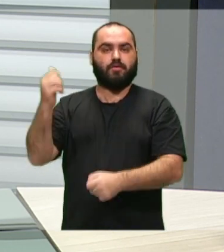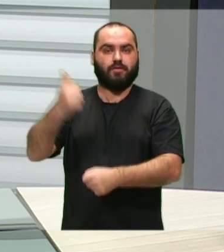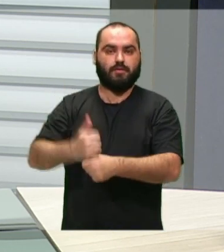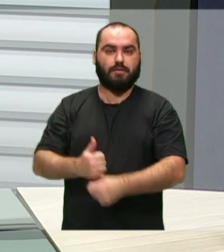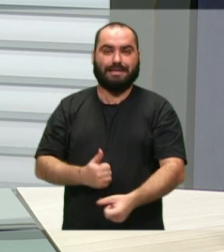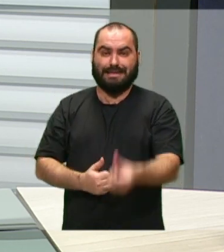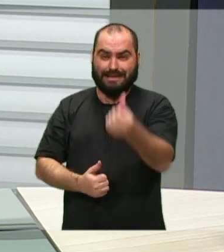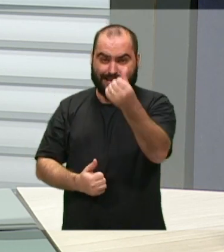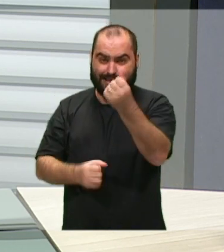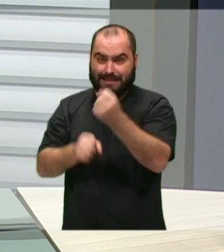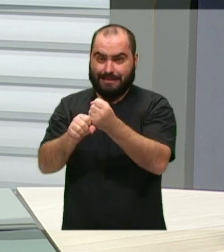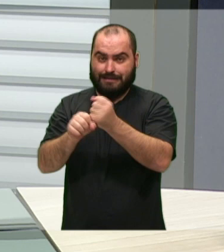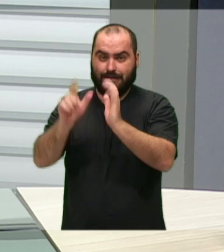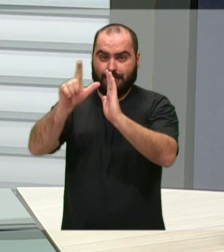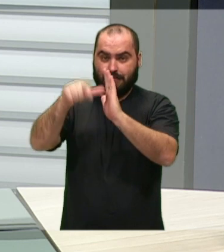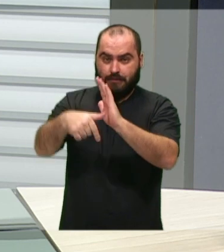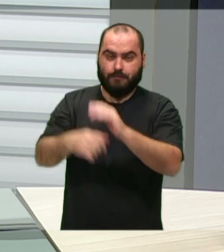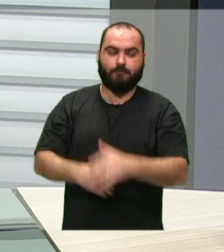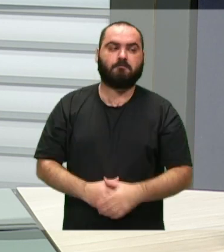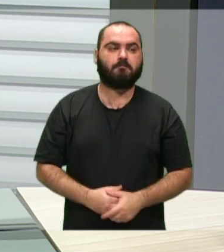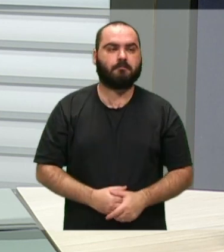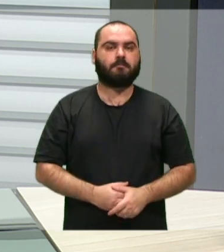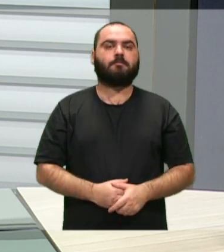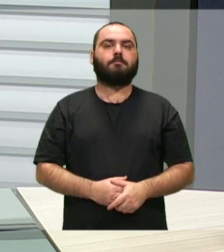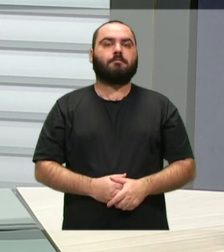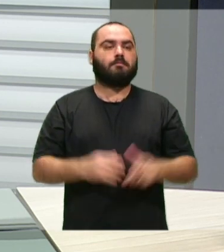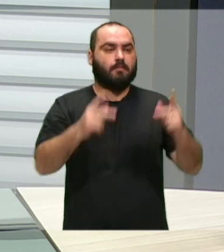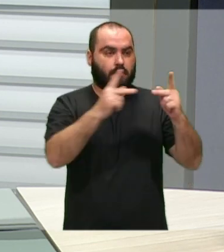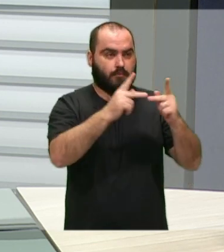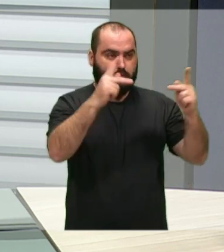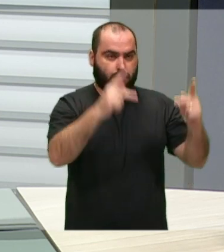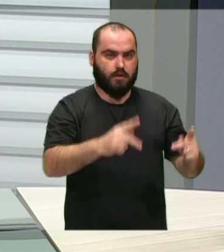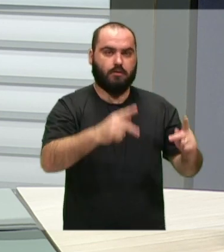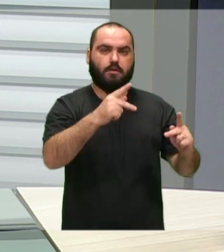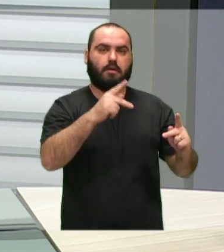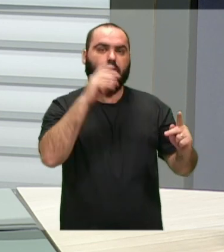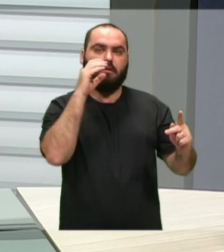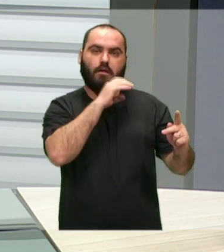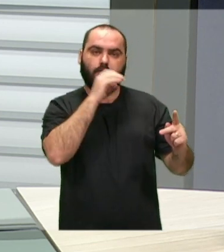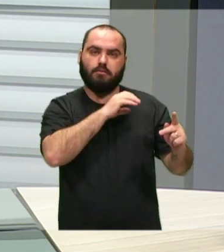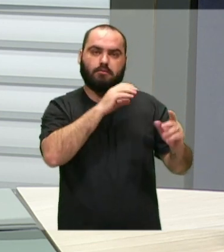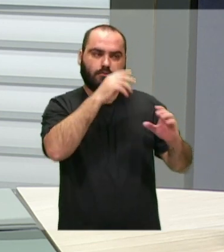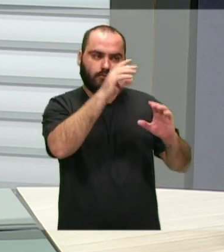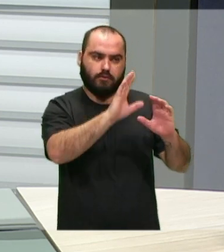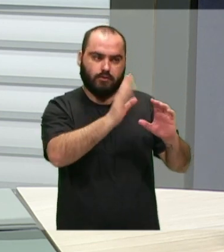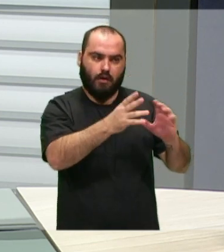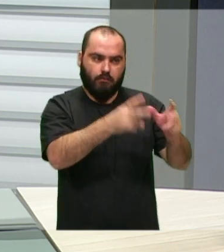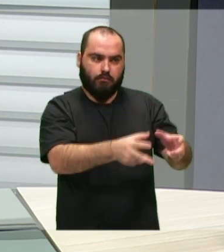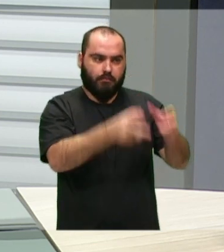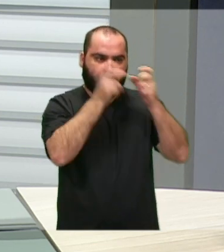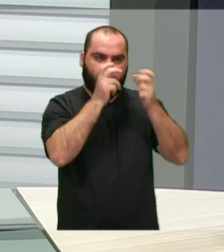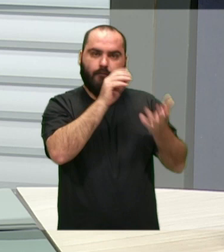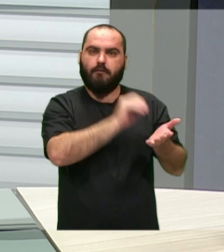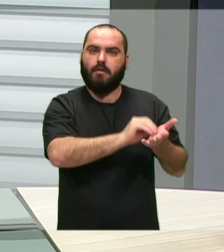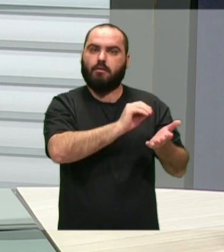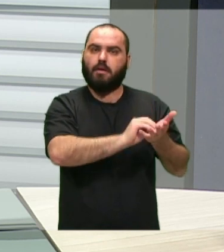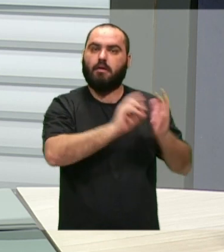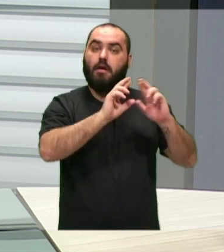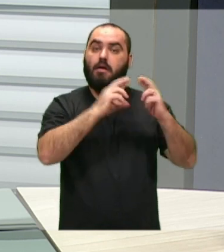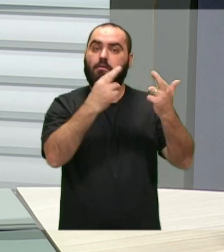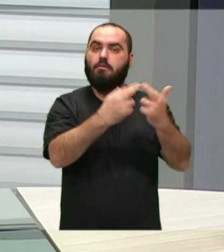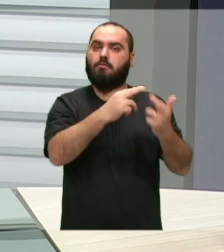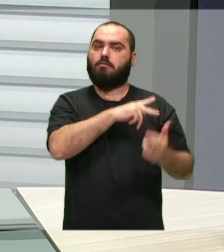atraso e nós recebemos esse plano. A nossa Procuradoria de maneira preliminar já percebeu que faltava as audiências,